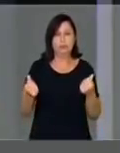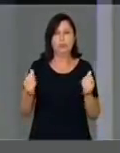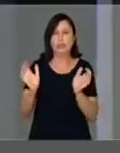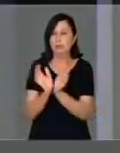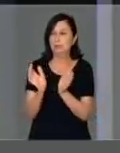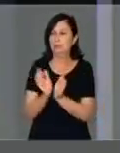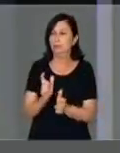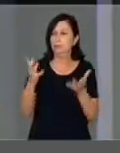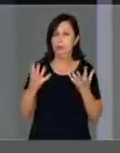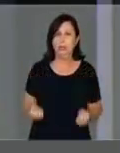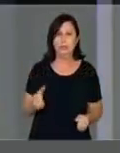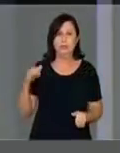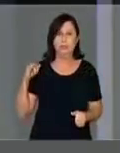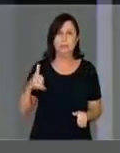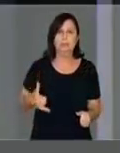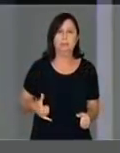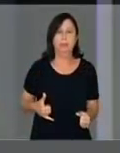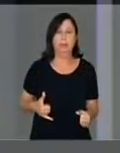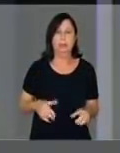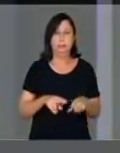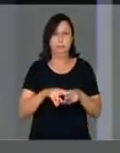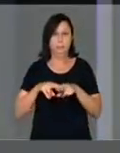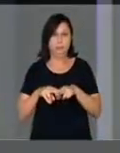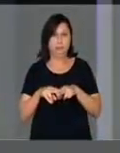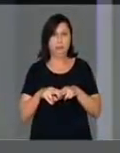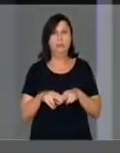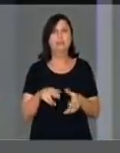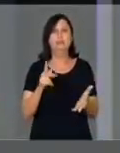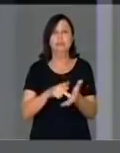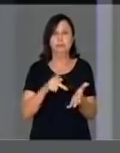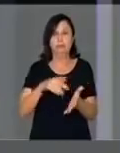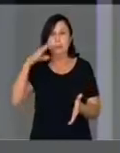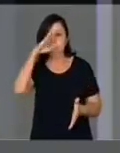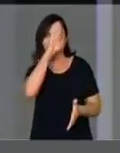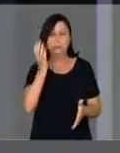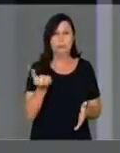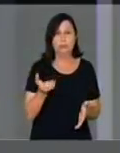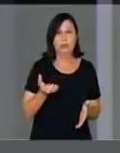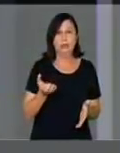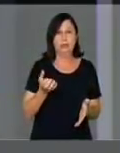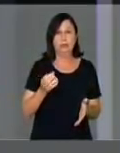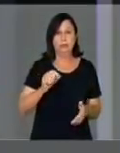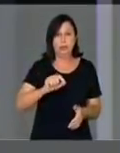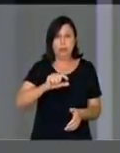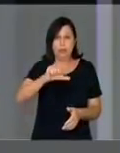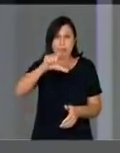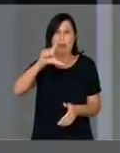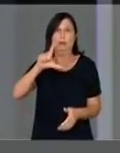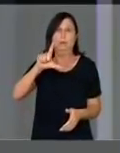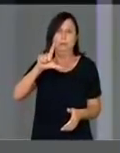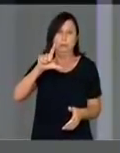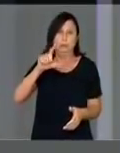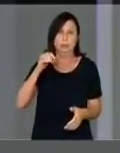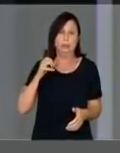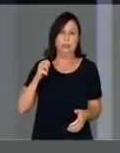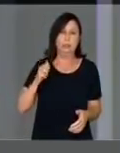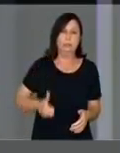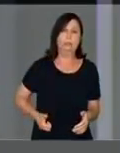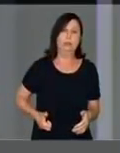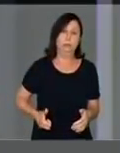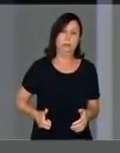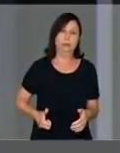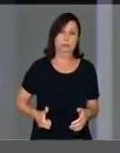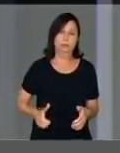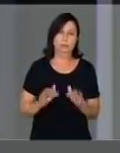Ele vai fazer auditoria. Porque ele quer aumentar o Bolsa Família, sim. É isso que ele quer fazer. Vocês